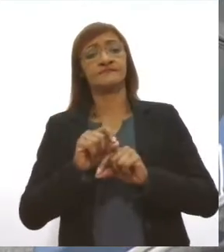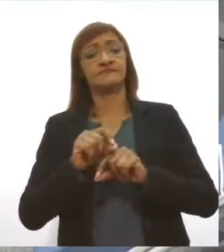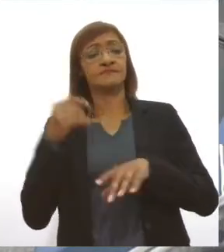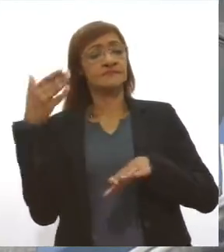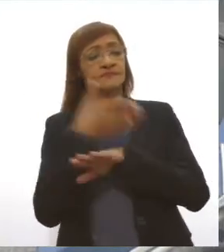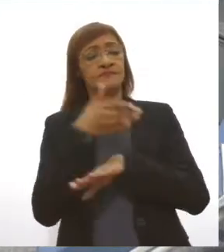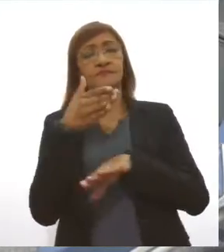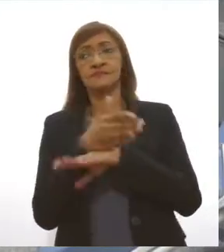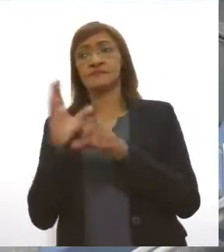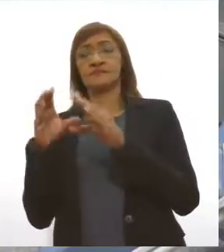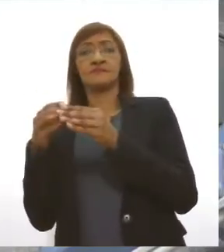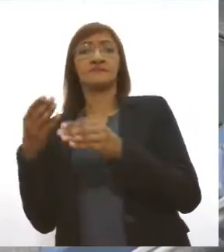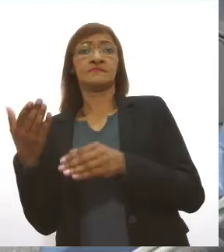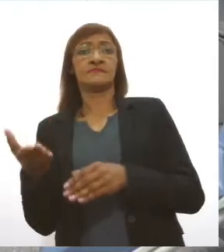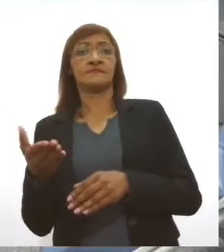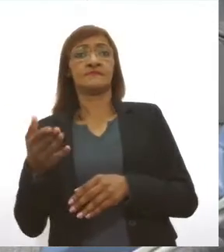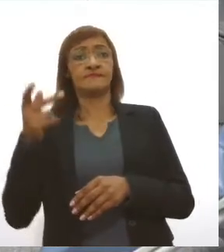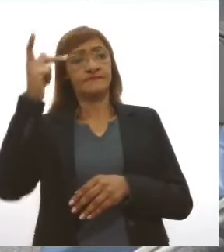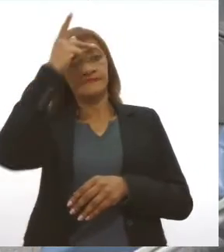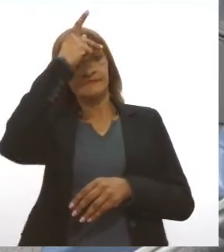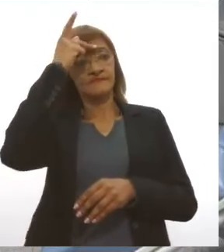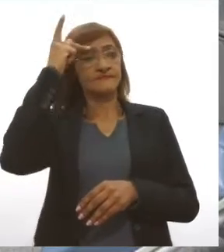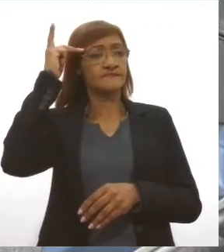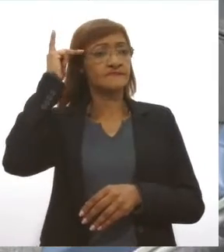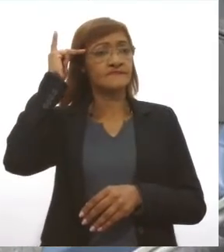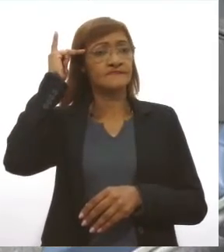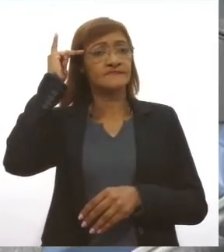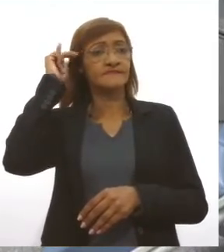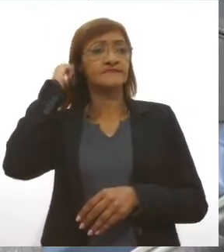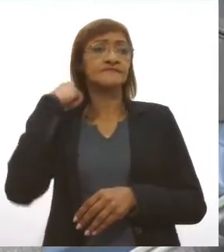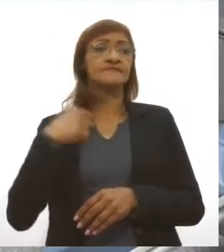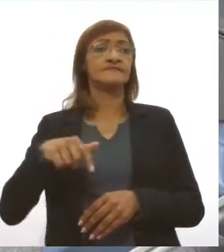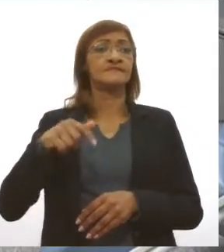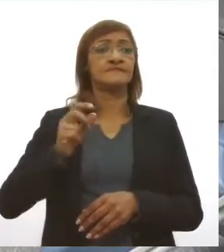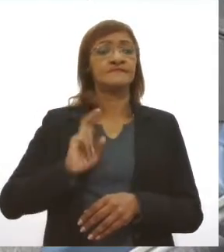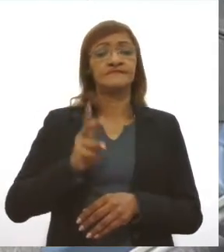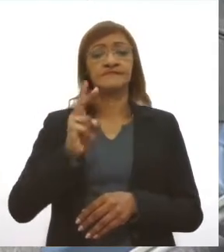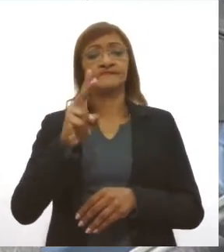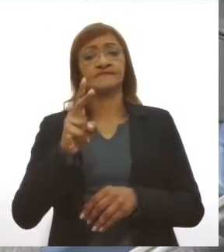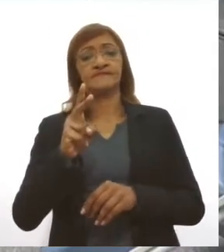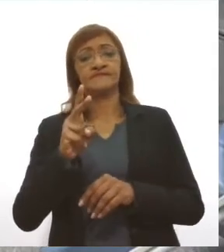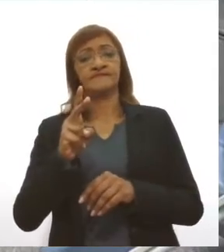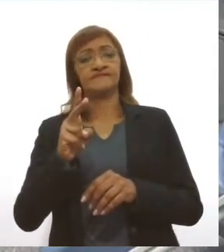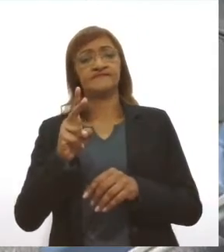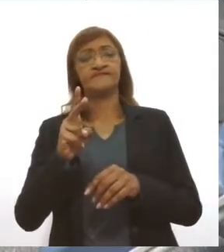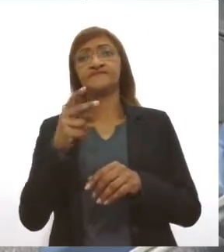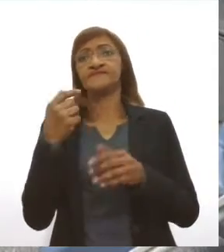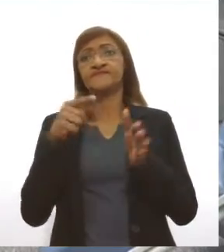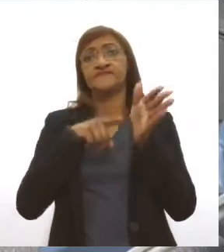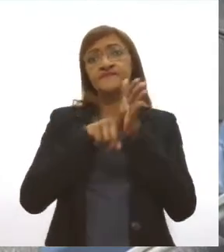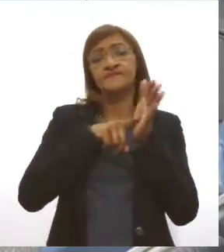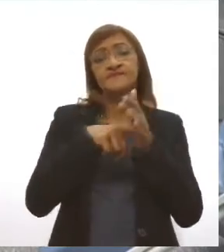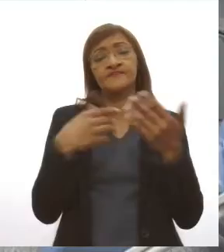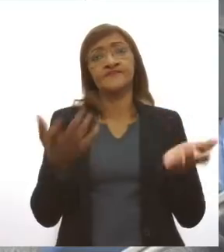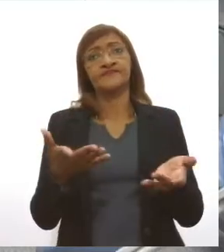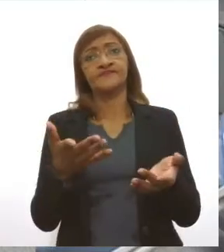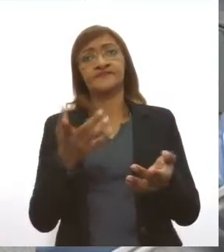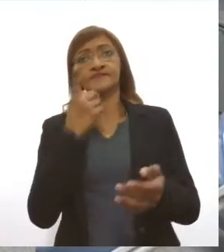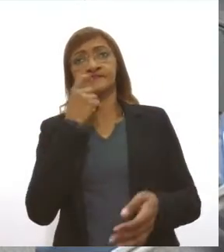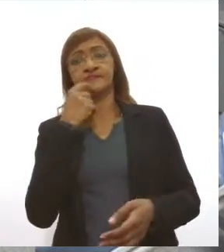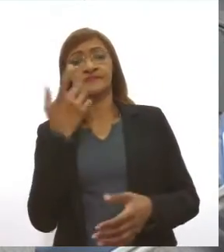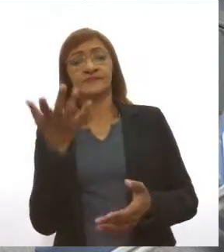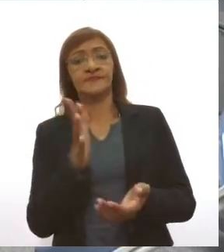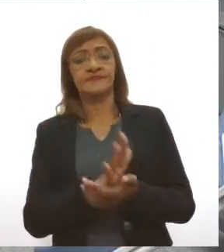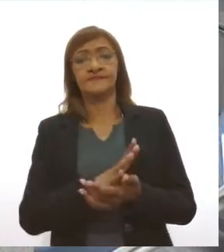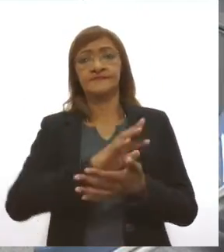permanente, que são os pacientes em atendimento, tratamento oncológico, em tratamento de leucemias, são diversos